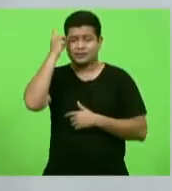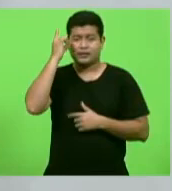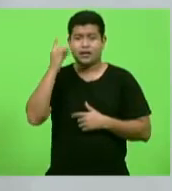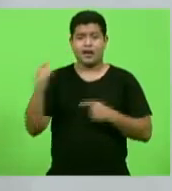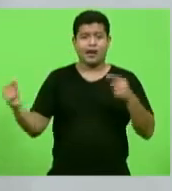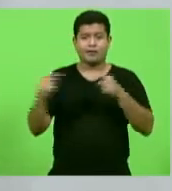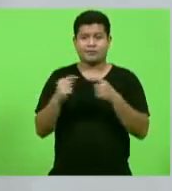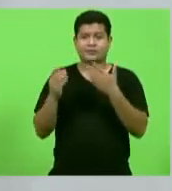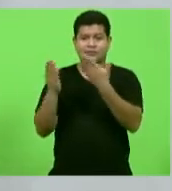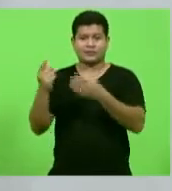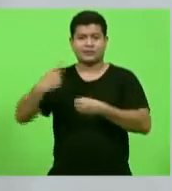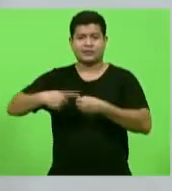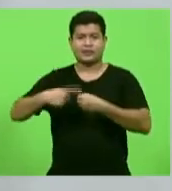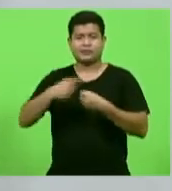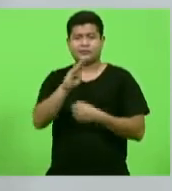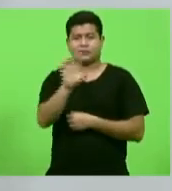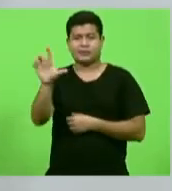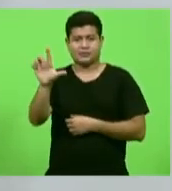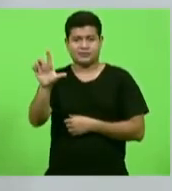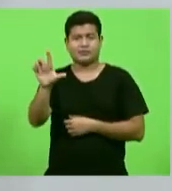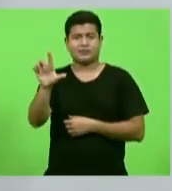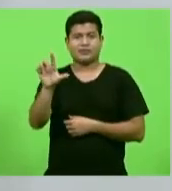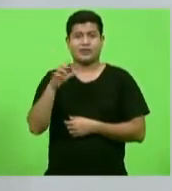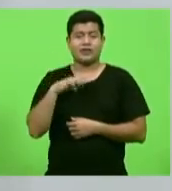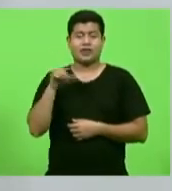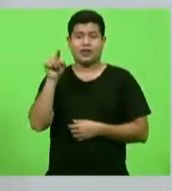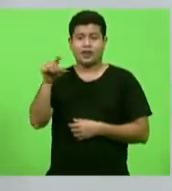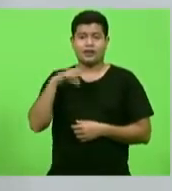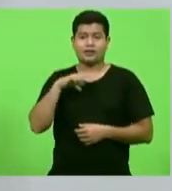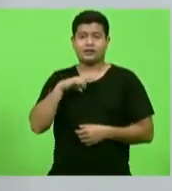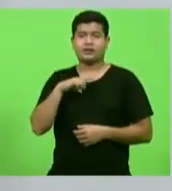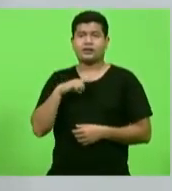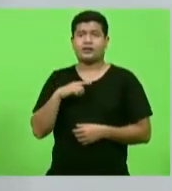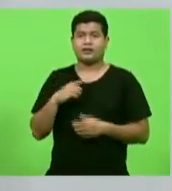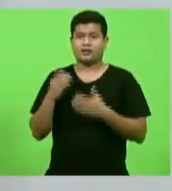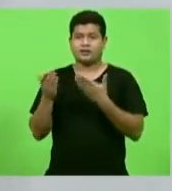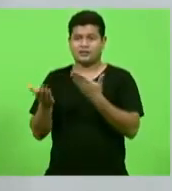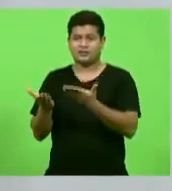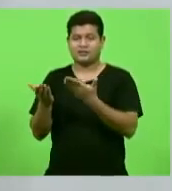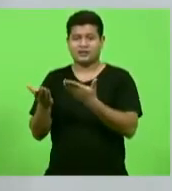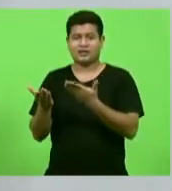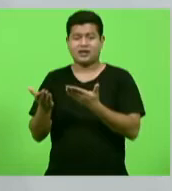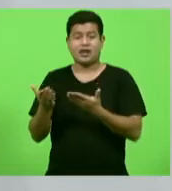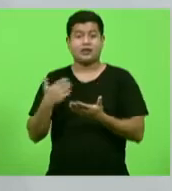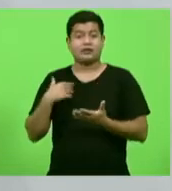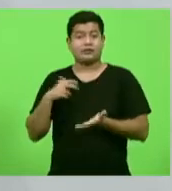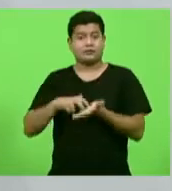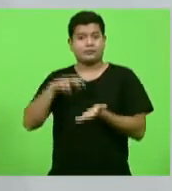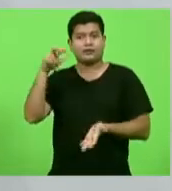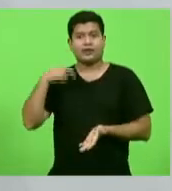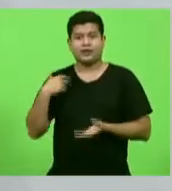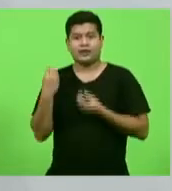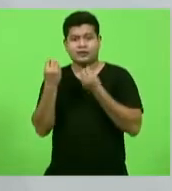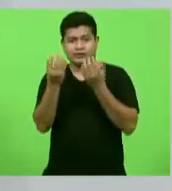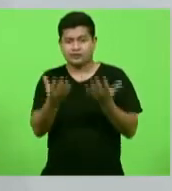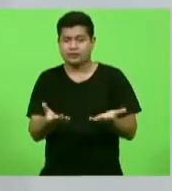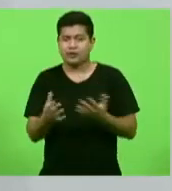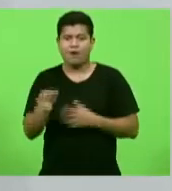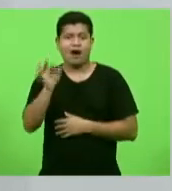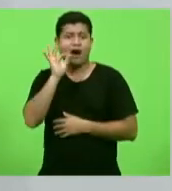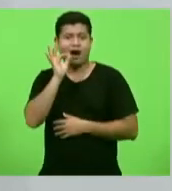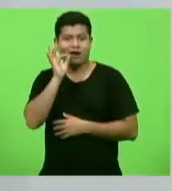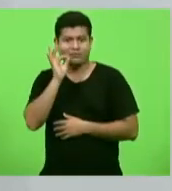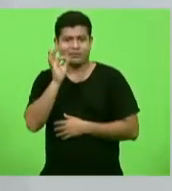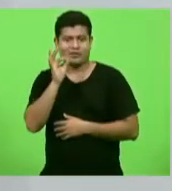lá de Blumenau, e lá tem um café especial que eu já passei por lá, que realmente é produzido e